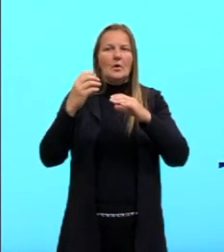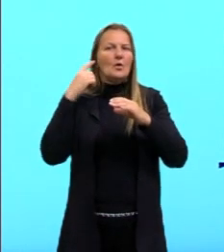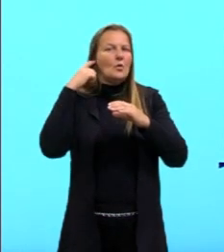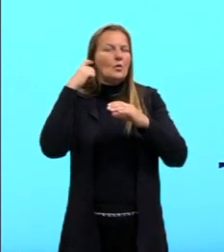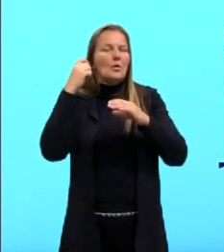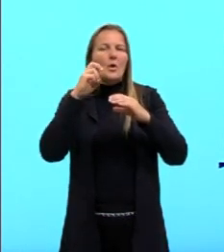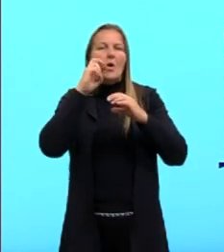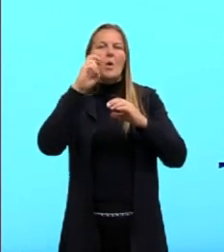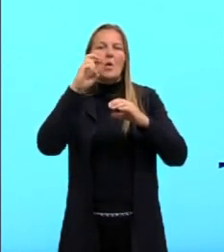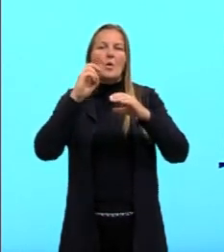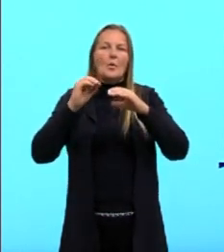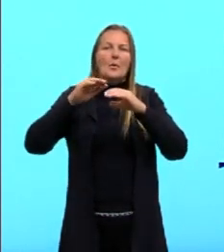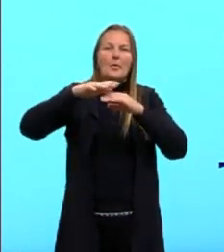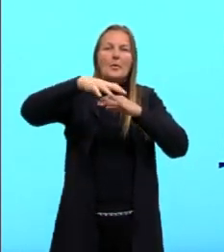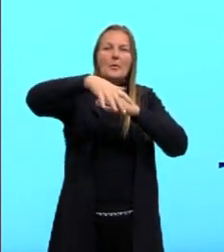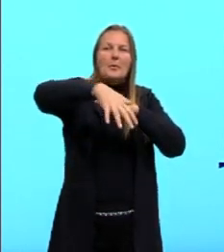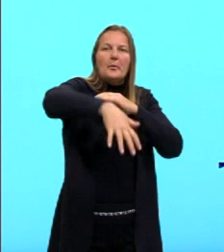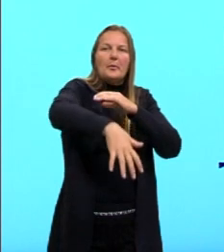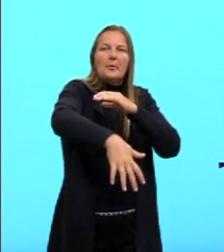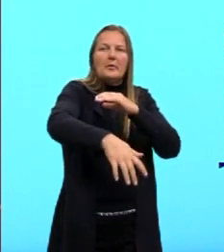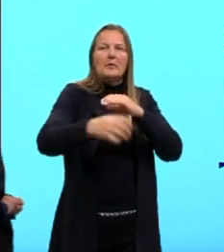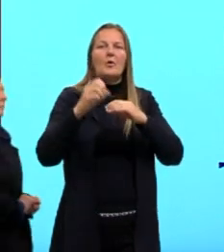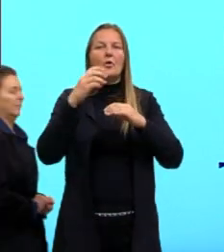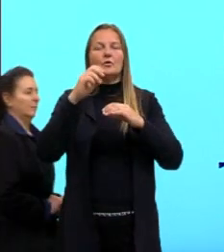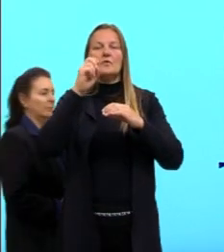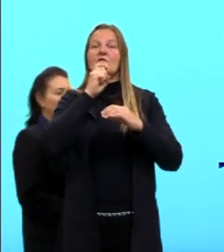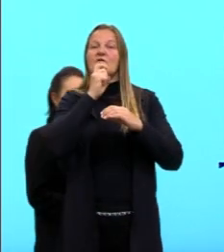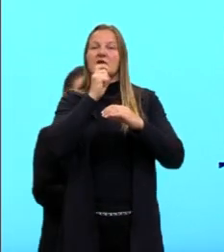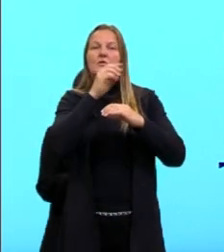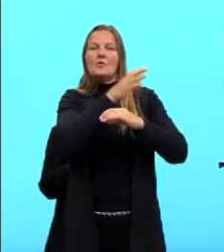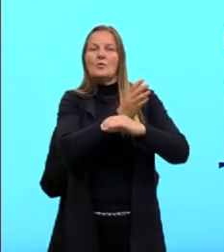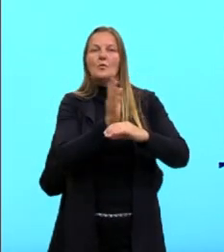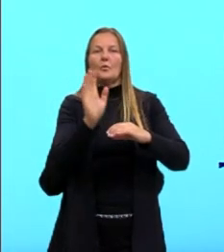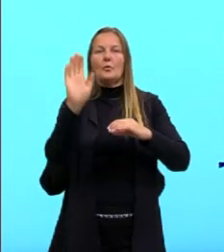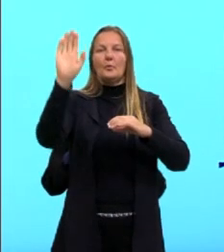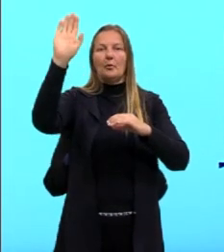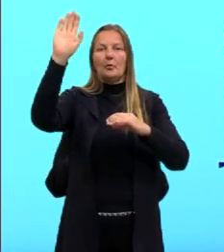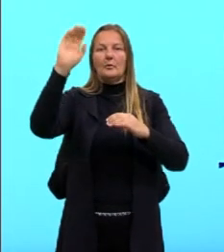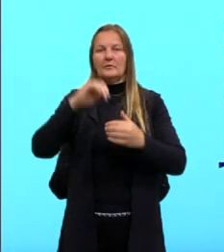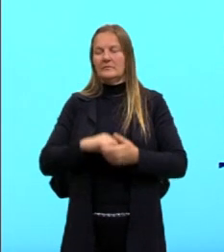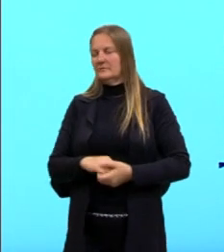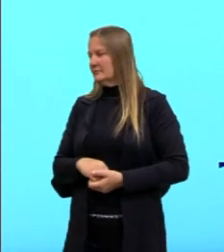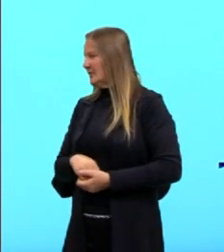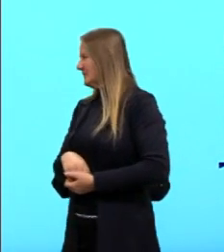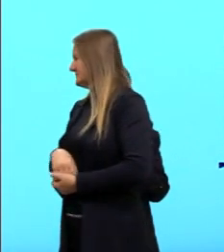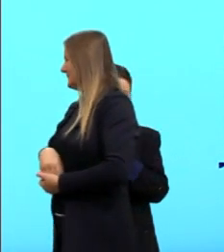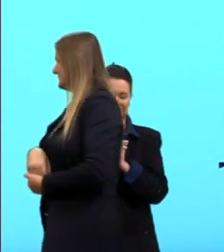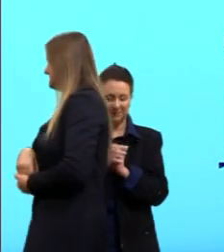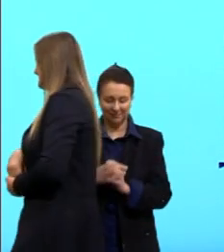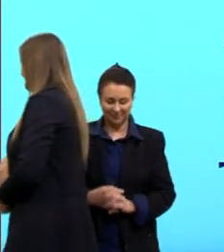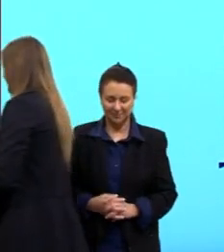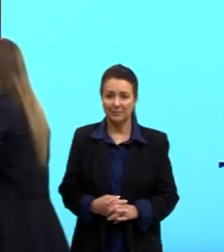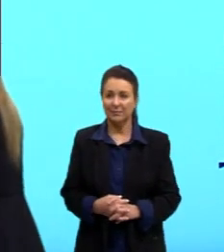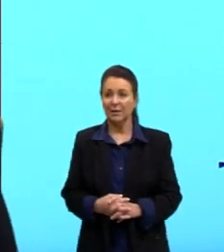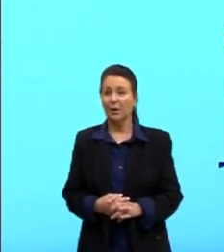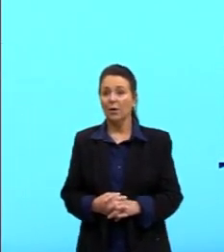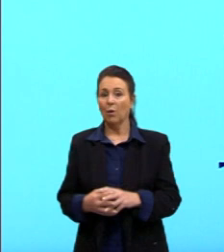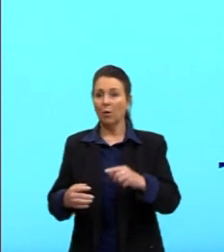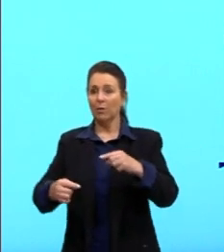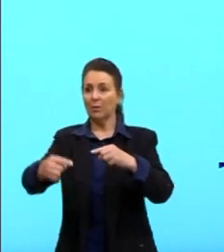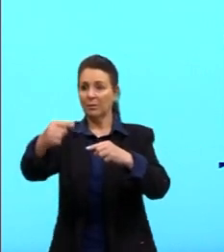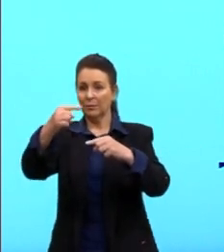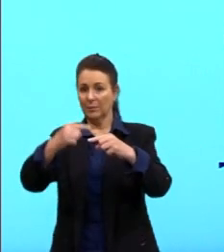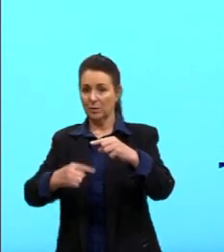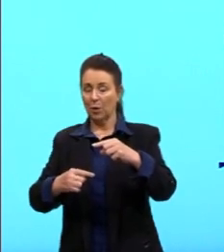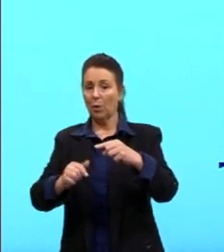escutar, de identificar esse som. Depois desse aqui de baixo, o que acontece? A gente tem um ar morno